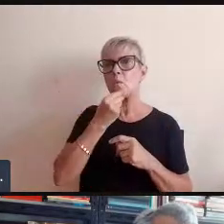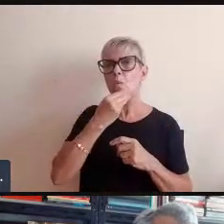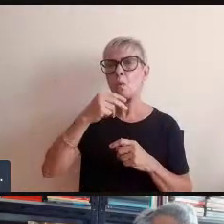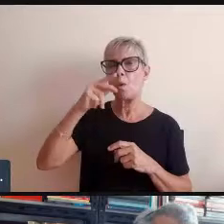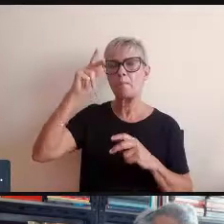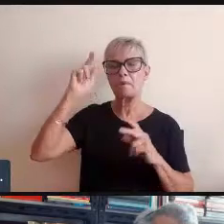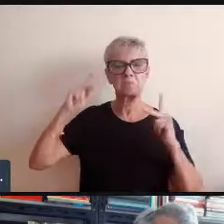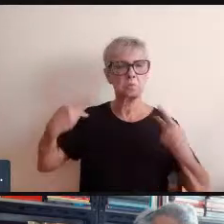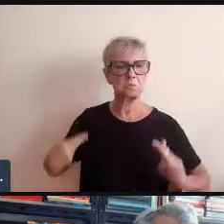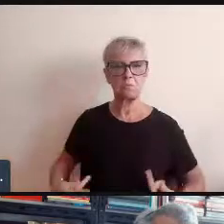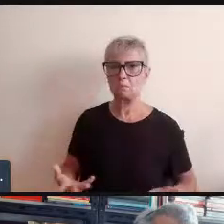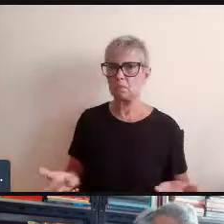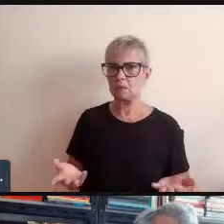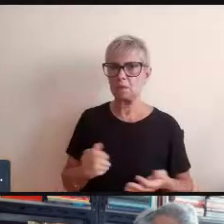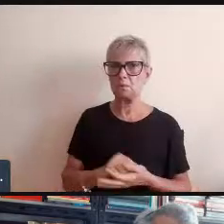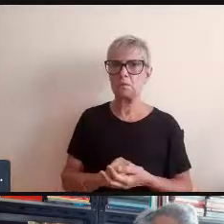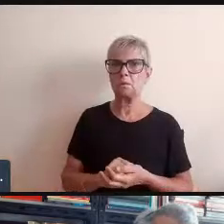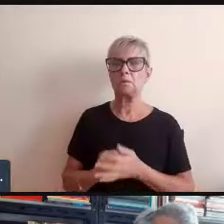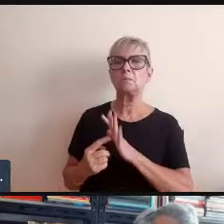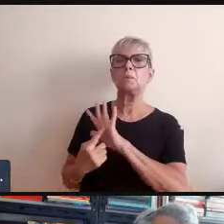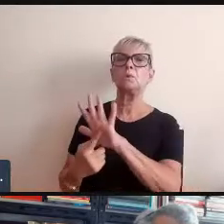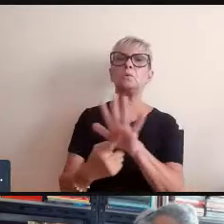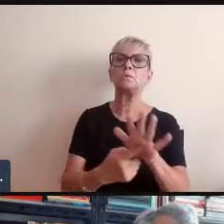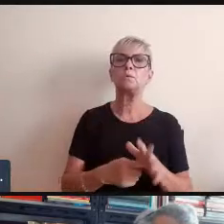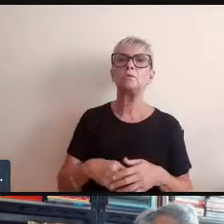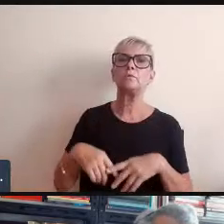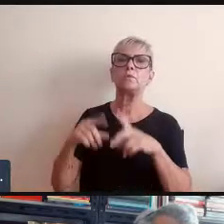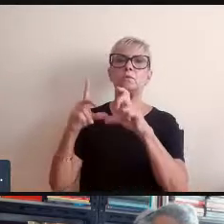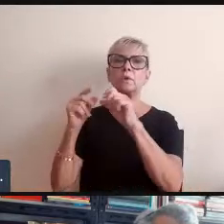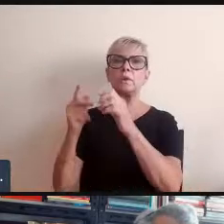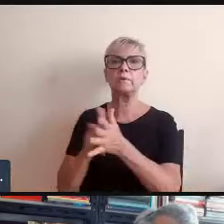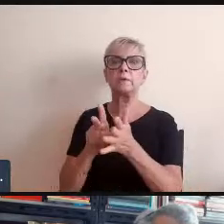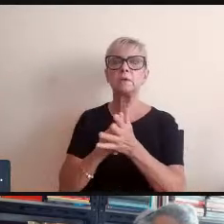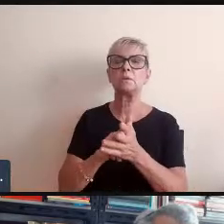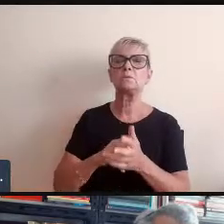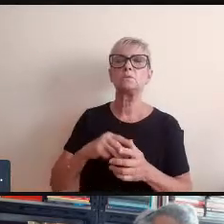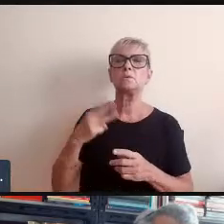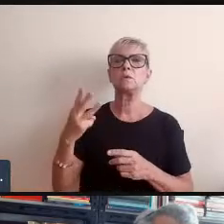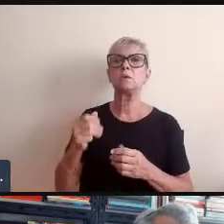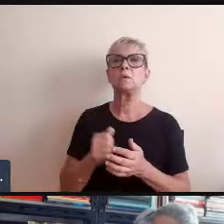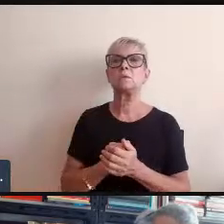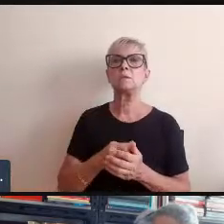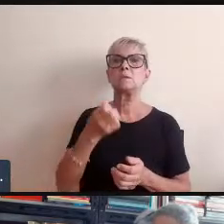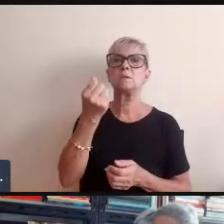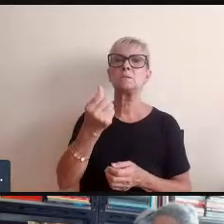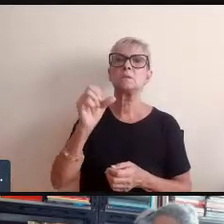a maior exposição fotográfica de todos os tempos 503 fotografias de 68 países